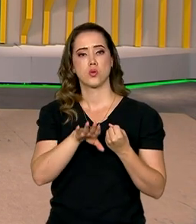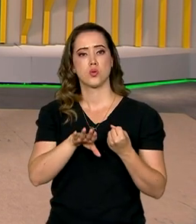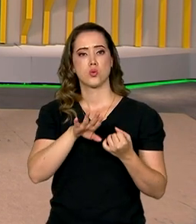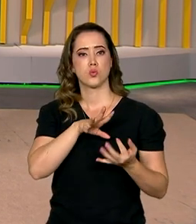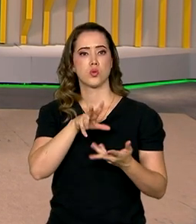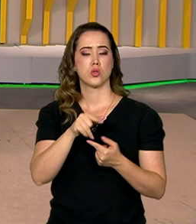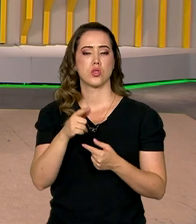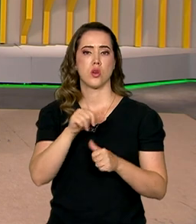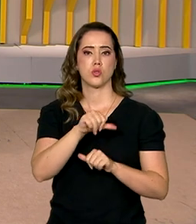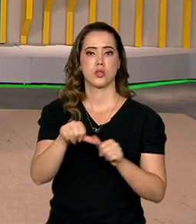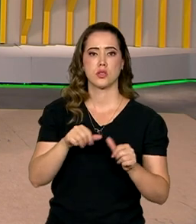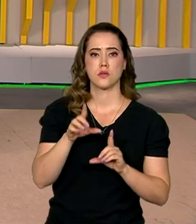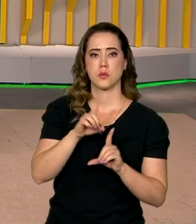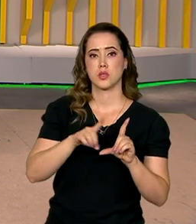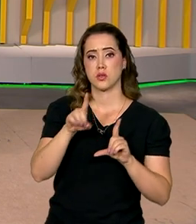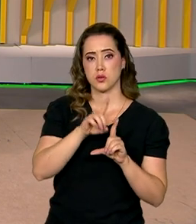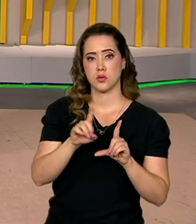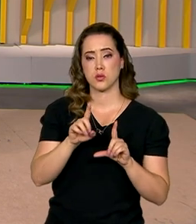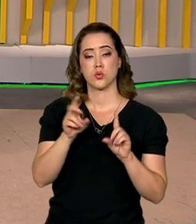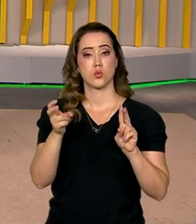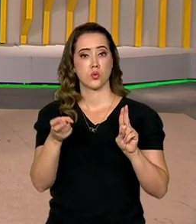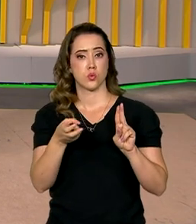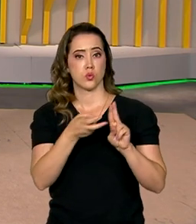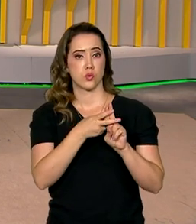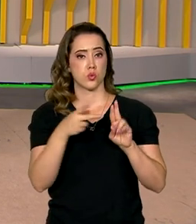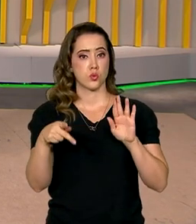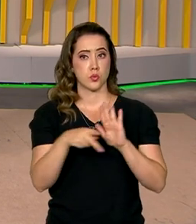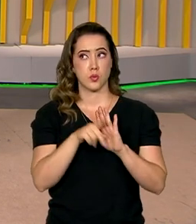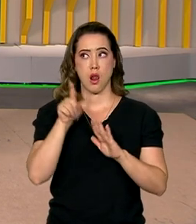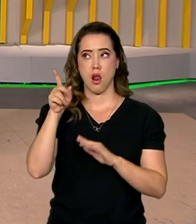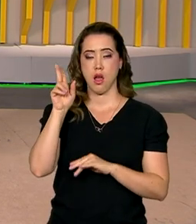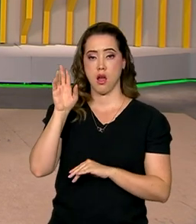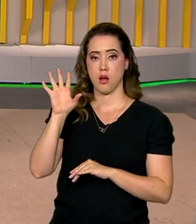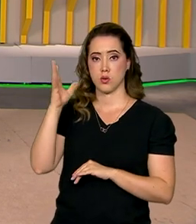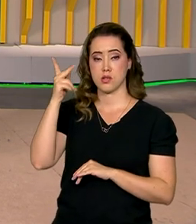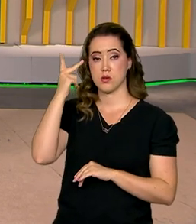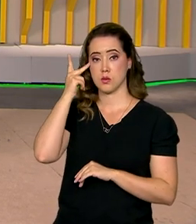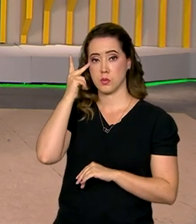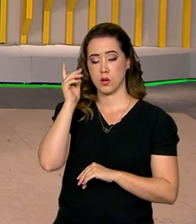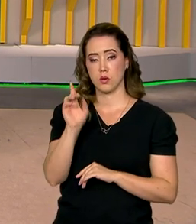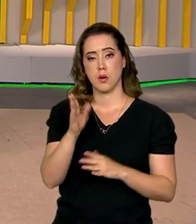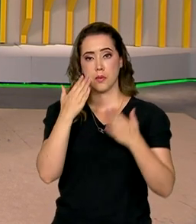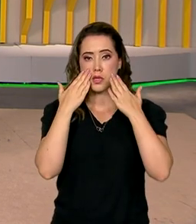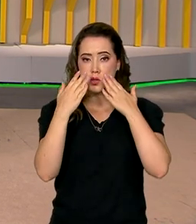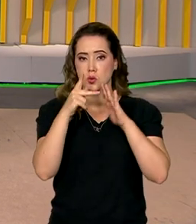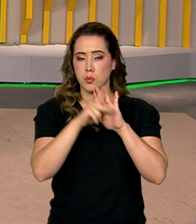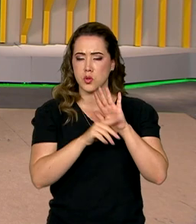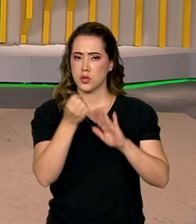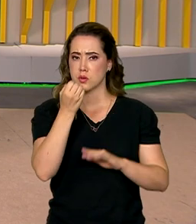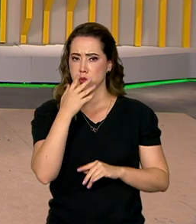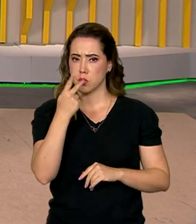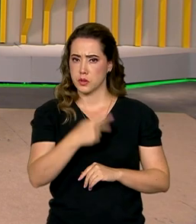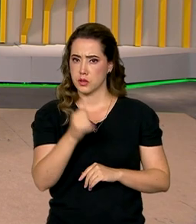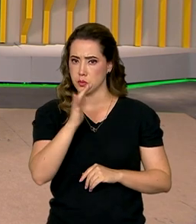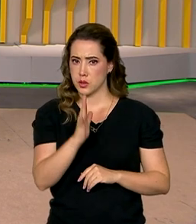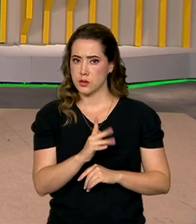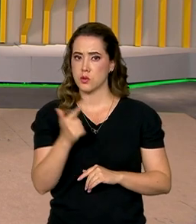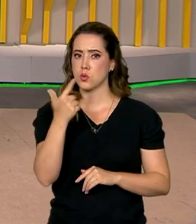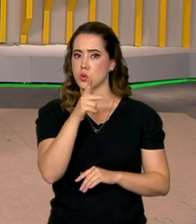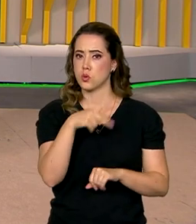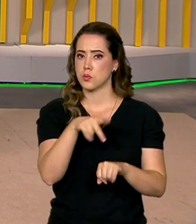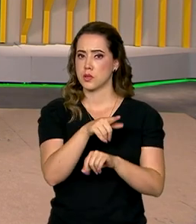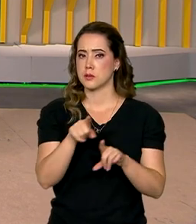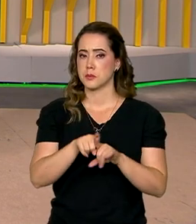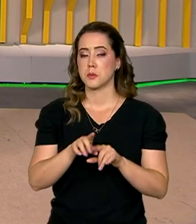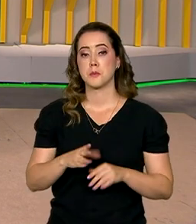transformação digital no Sistema Único de Saúde, realizado em São Paulo, apresentou projetos bem-sucedidos aqui no Brasil e em outros